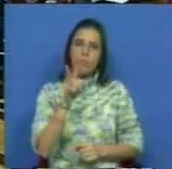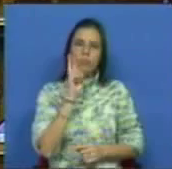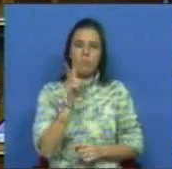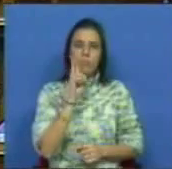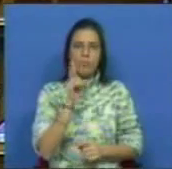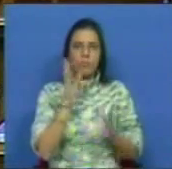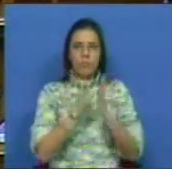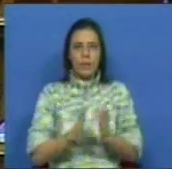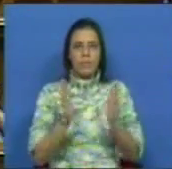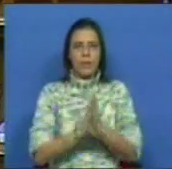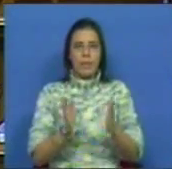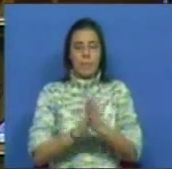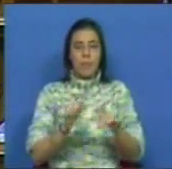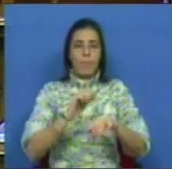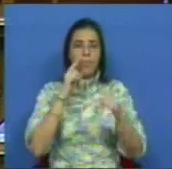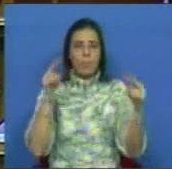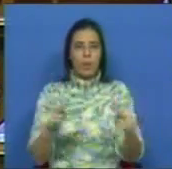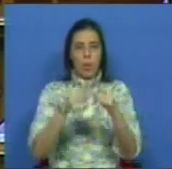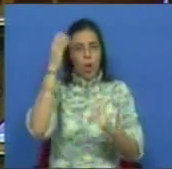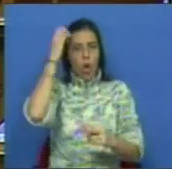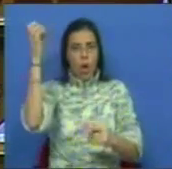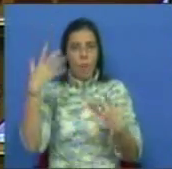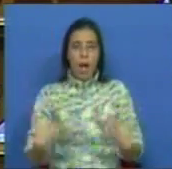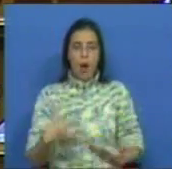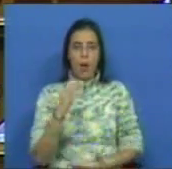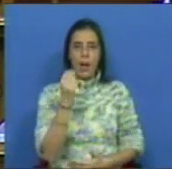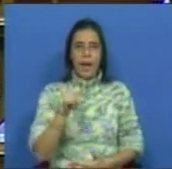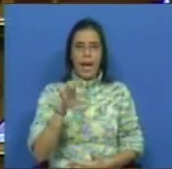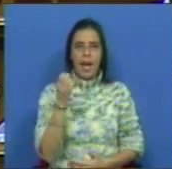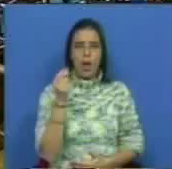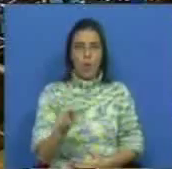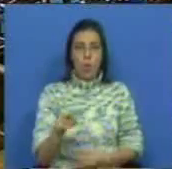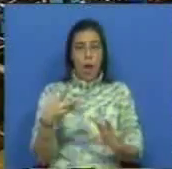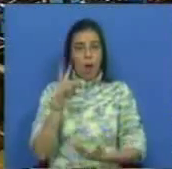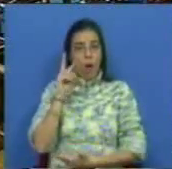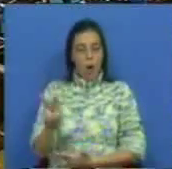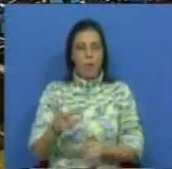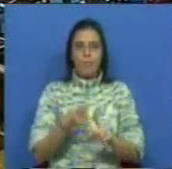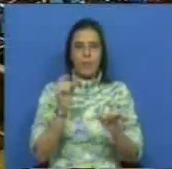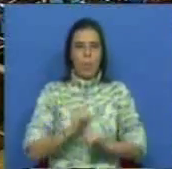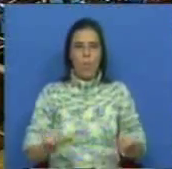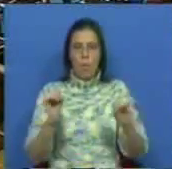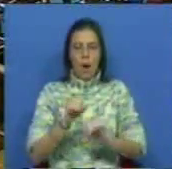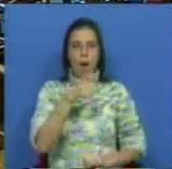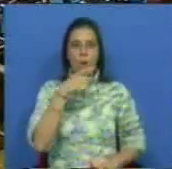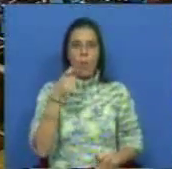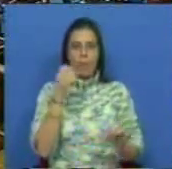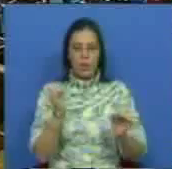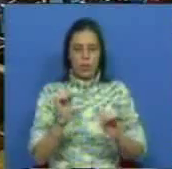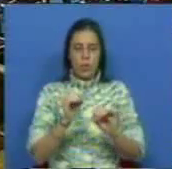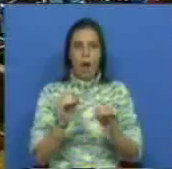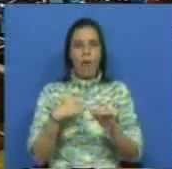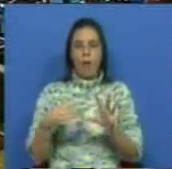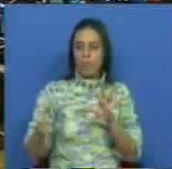vindo a assistir, tanto na Cimeira de Copenhaga e agora em Cancún, é que não vão existir compromissos